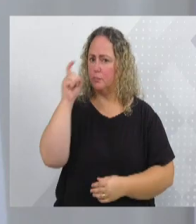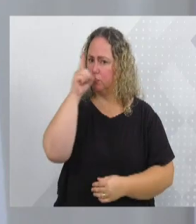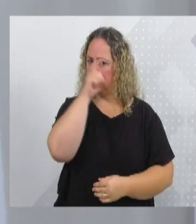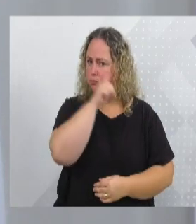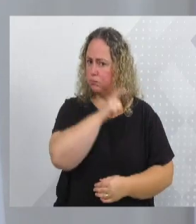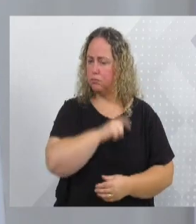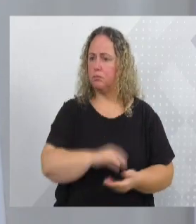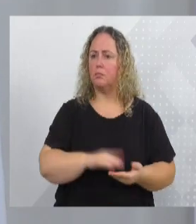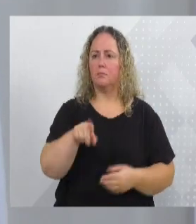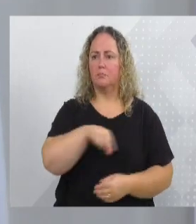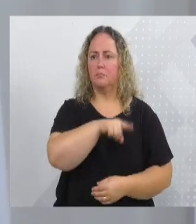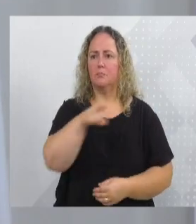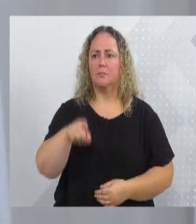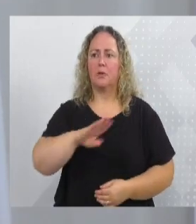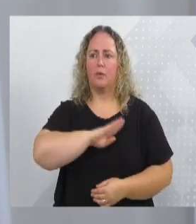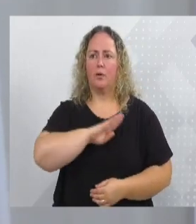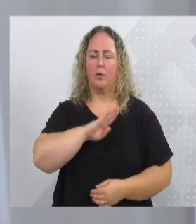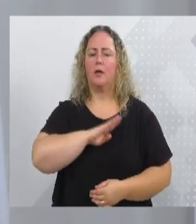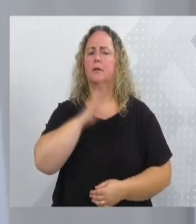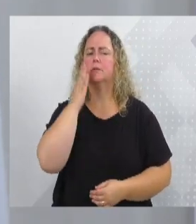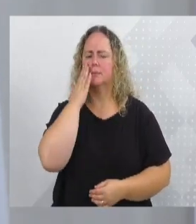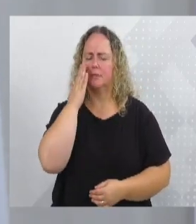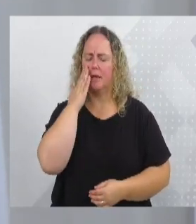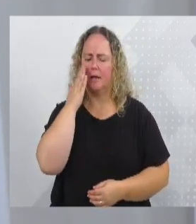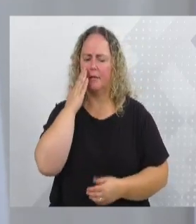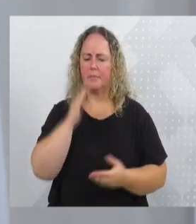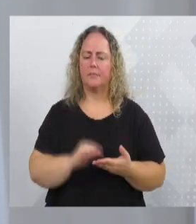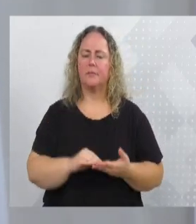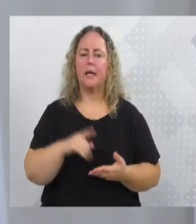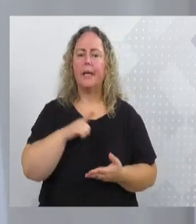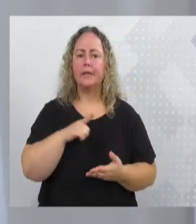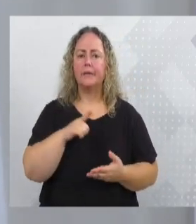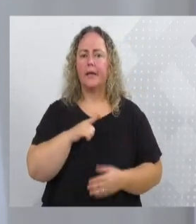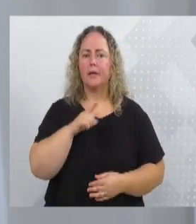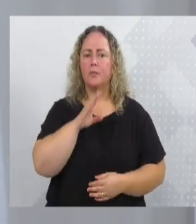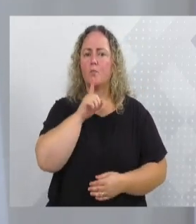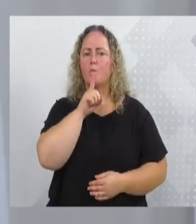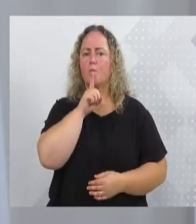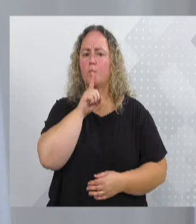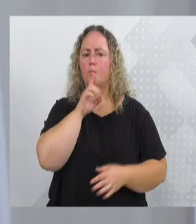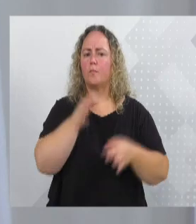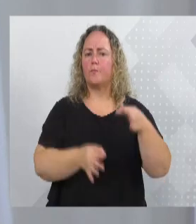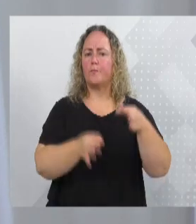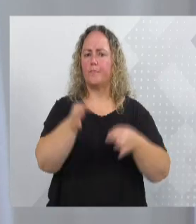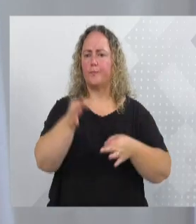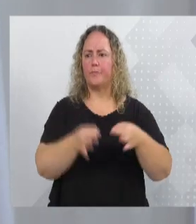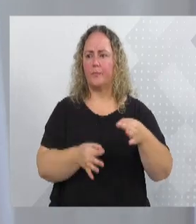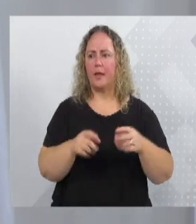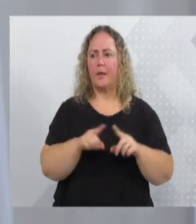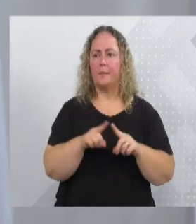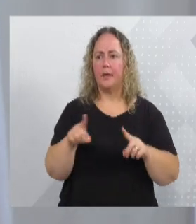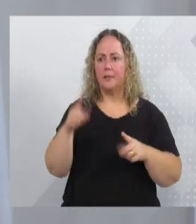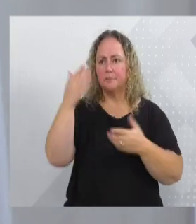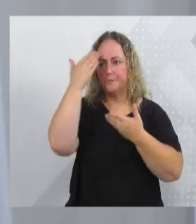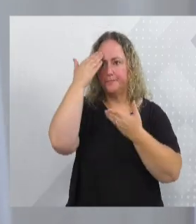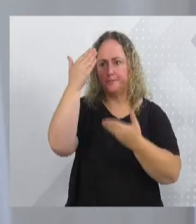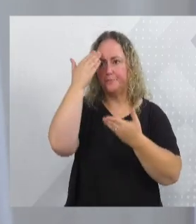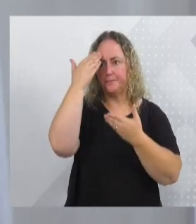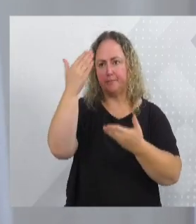os colegas sabem. Correm em sigilo de justiça. Mas eu queria agradecer